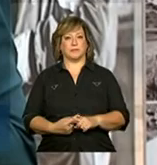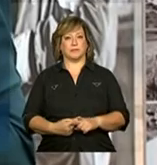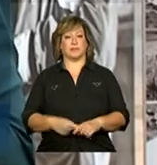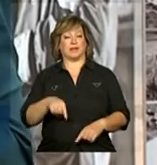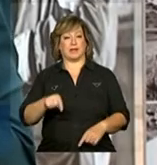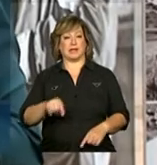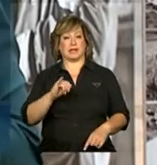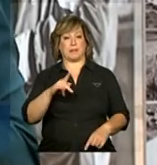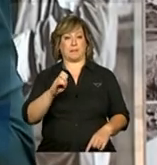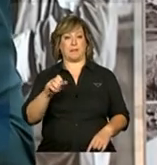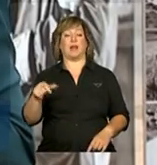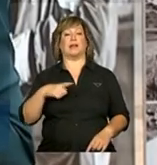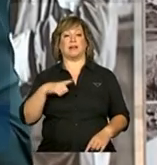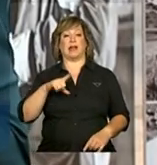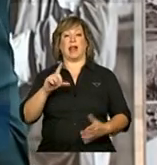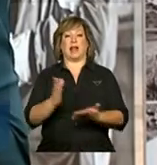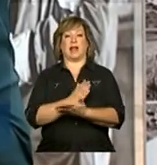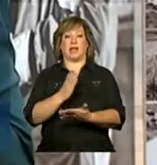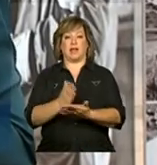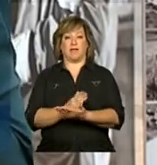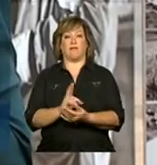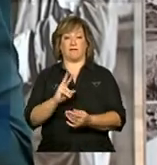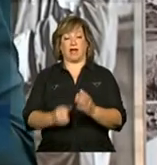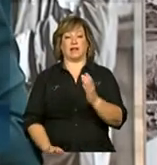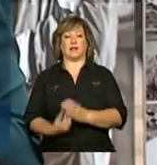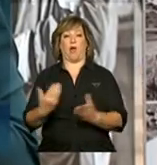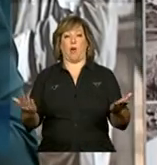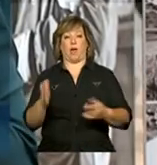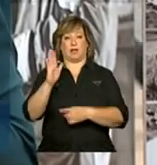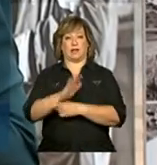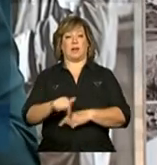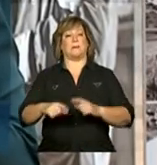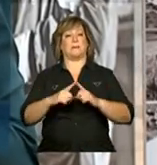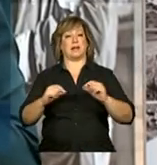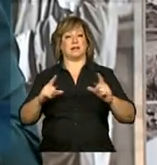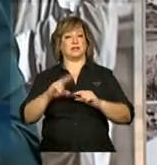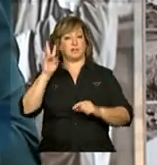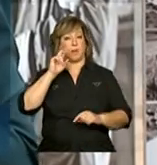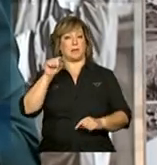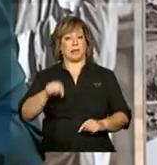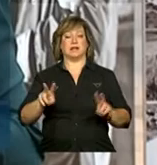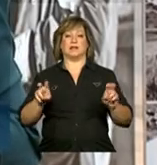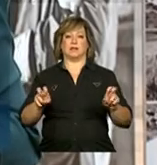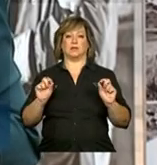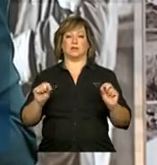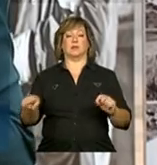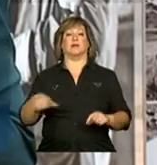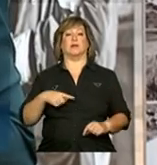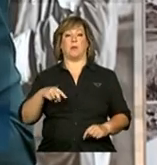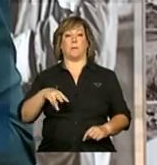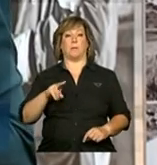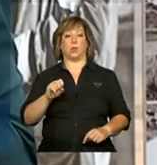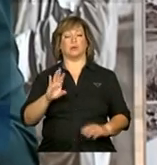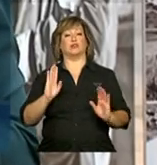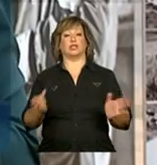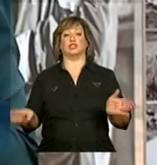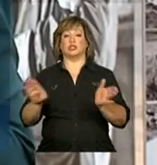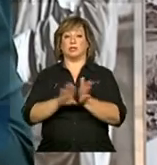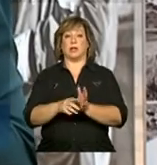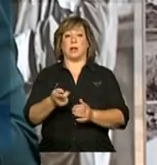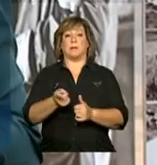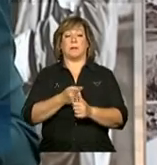integra um livro que vai ser lançado na tarde de hoje aqui em Brasília. E no Museu da República já começaram a chegar as primeiras